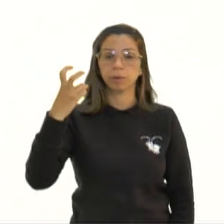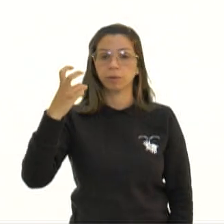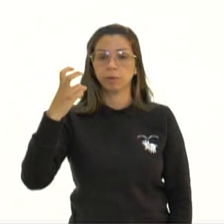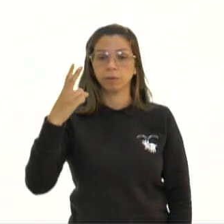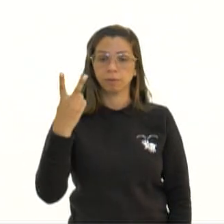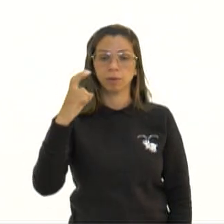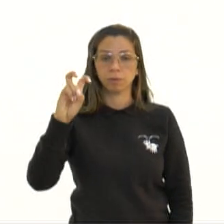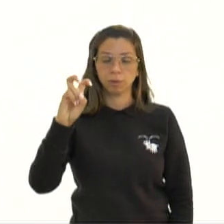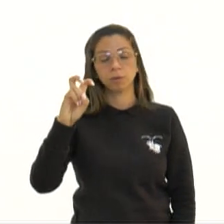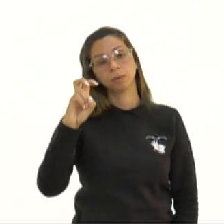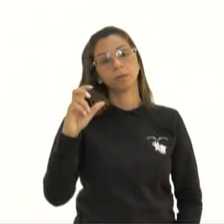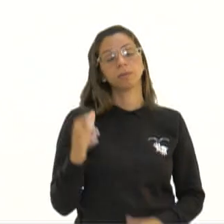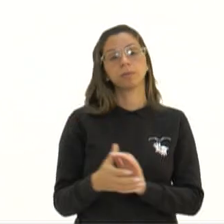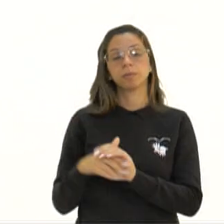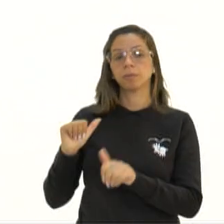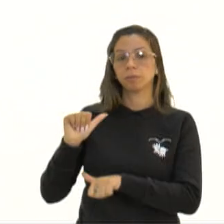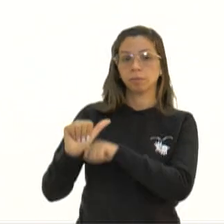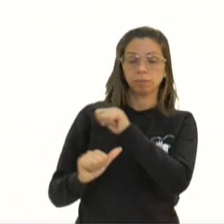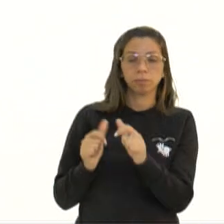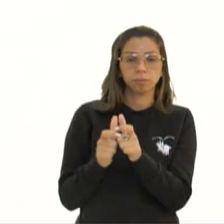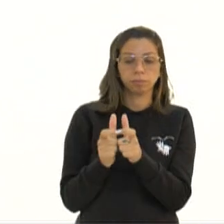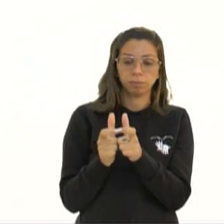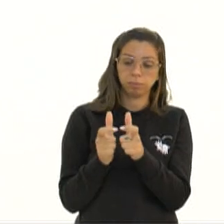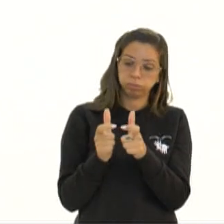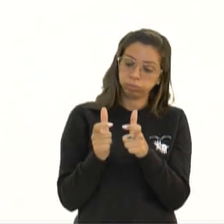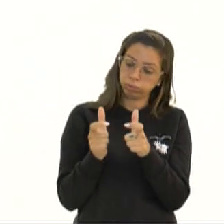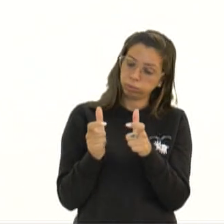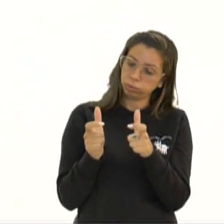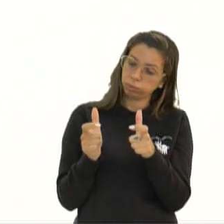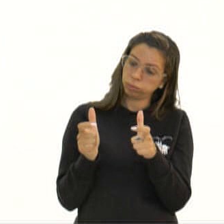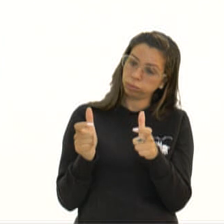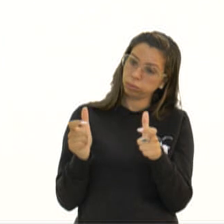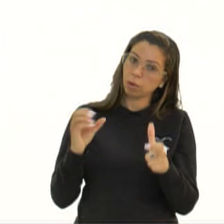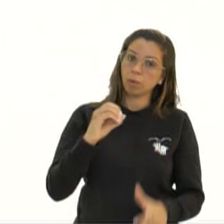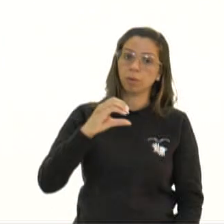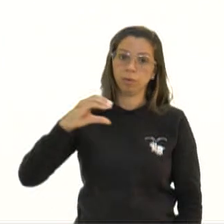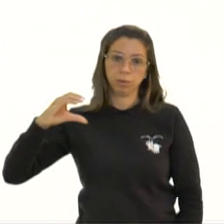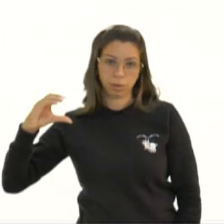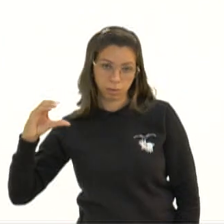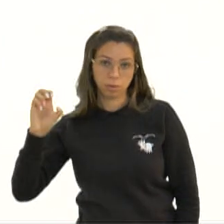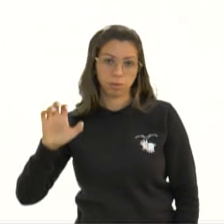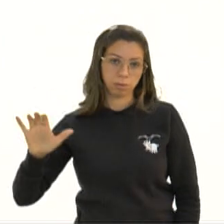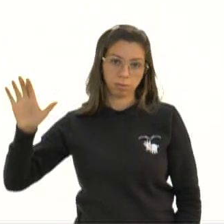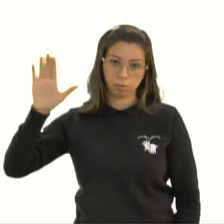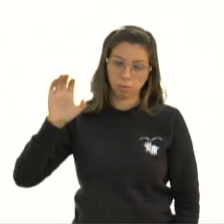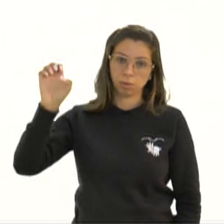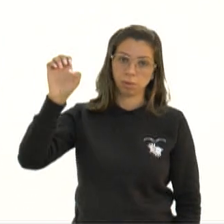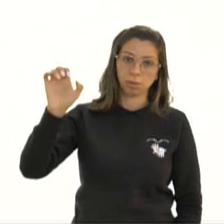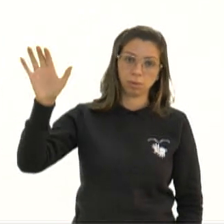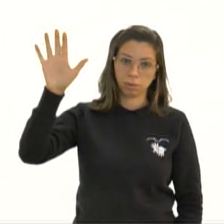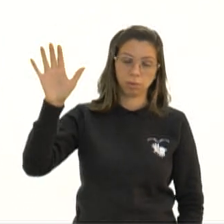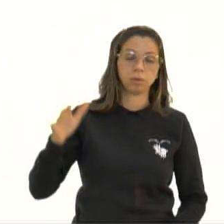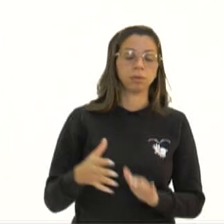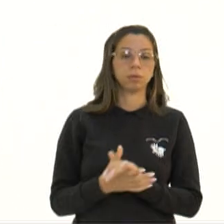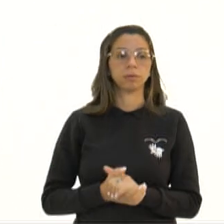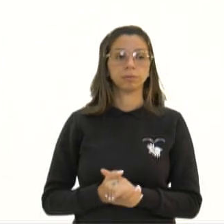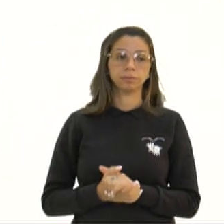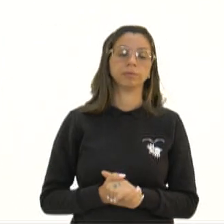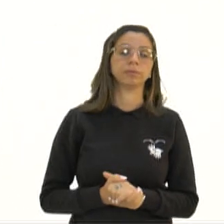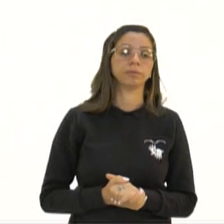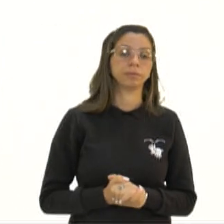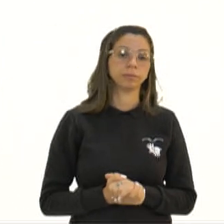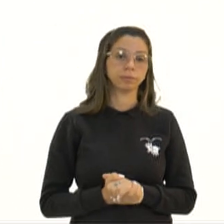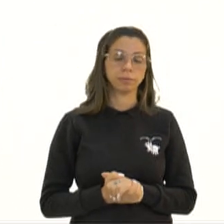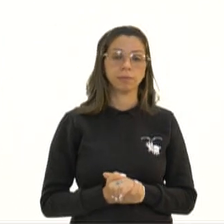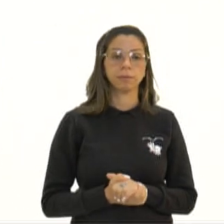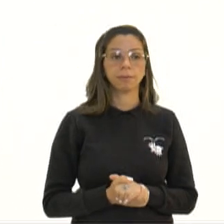revertendo décadas de crescimento do Ocidente, da Europa Ocidental, da América. Então nós temos uma